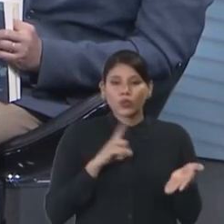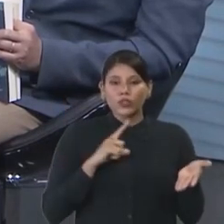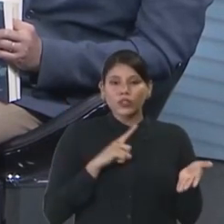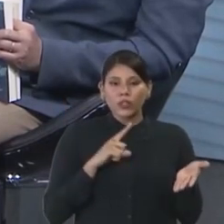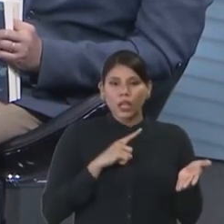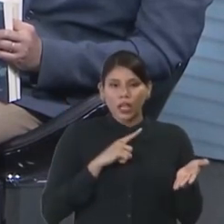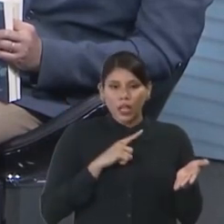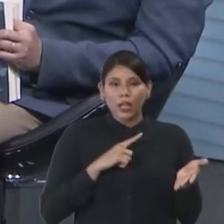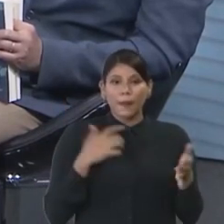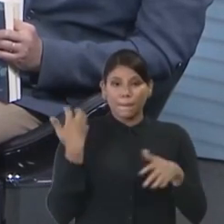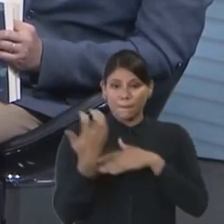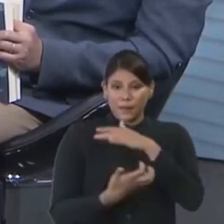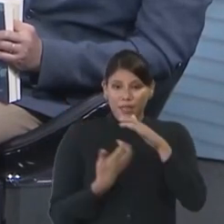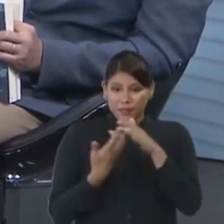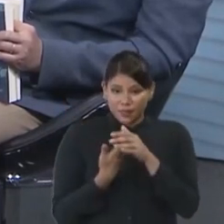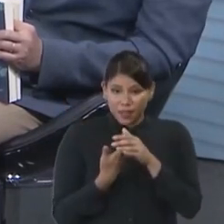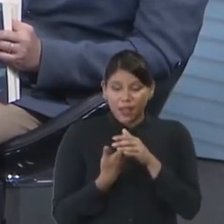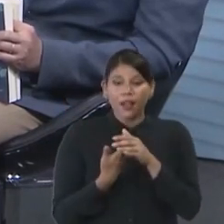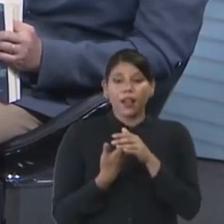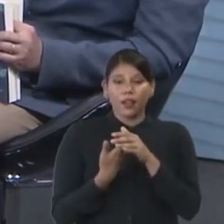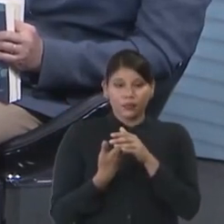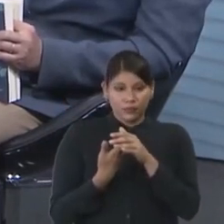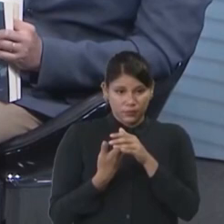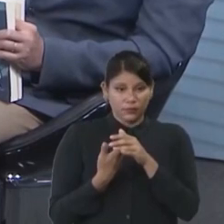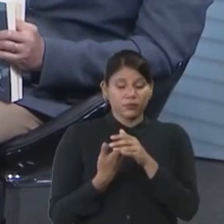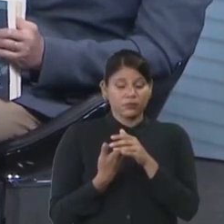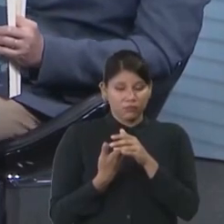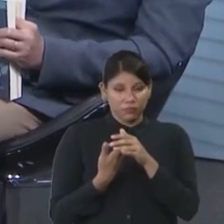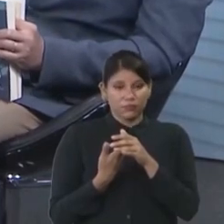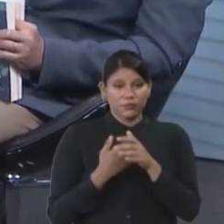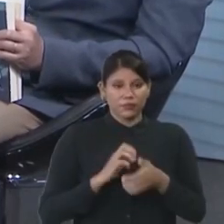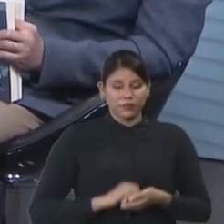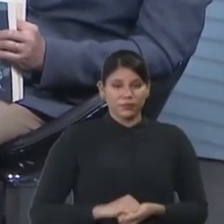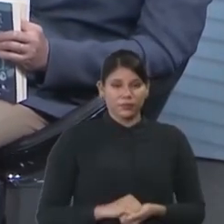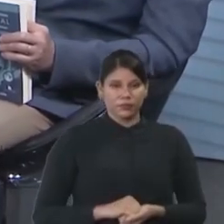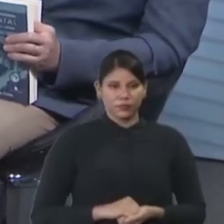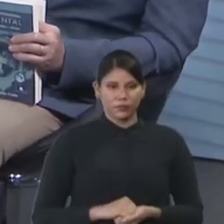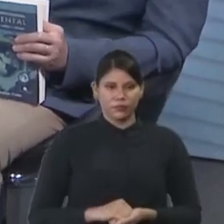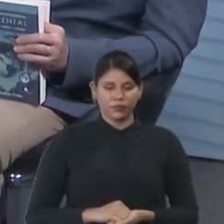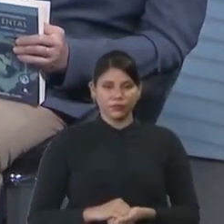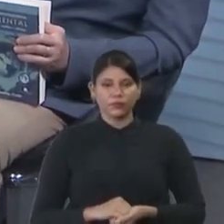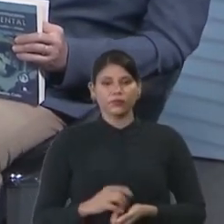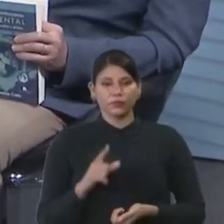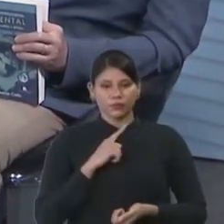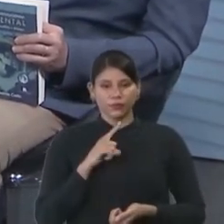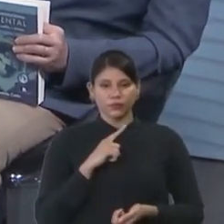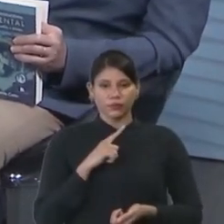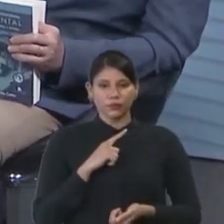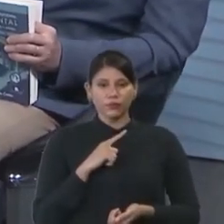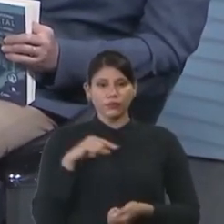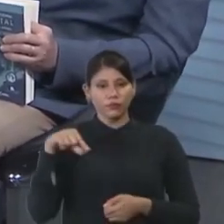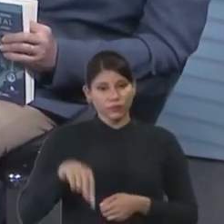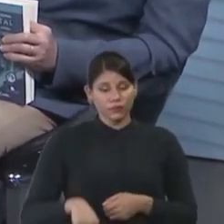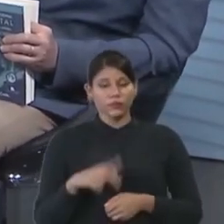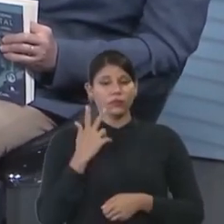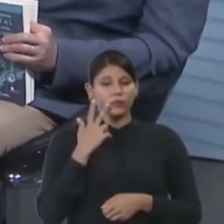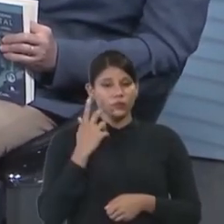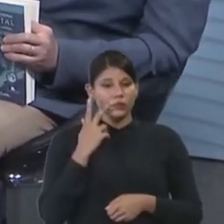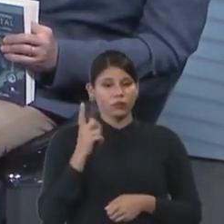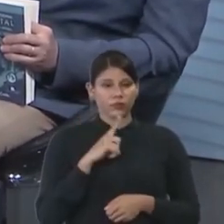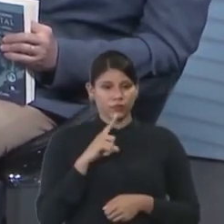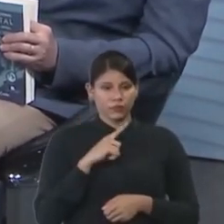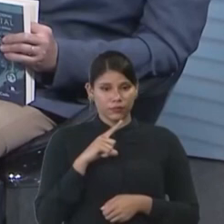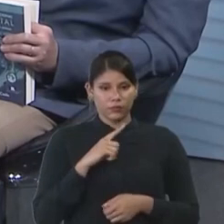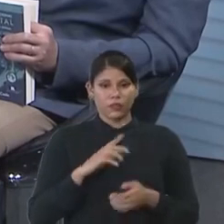empresários que apostam nisso, né? Sim, com certeza. Apostam nisso. Aqui no Ceará tem, que eu já fiz